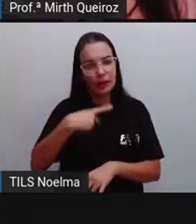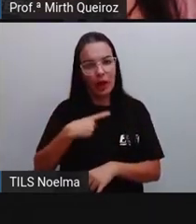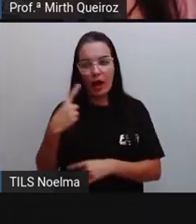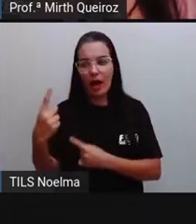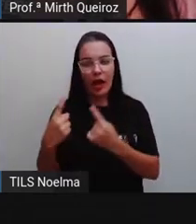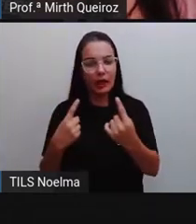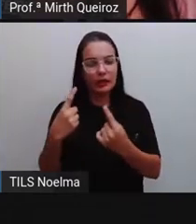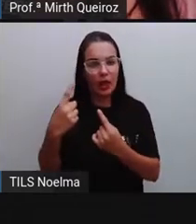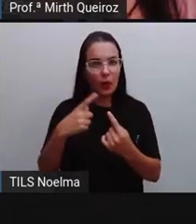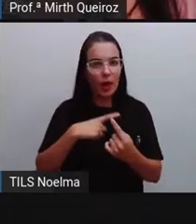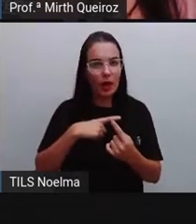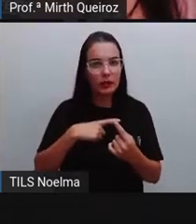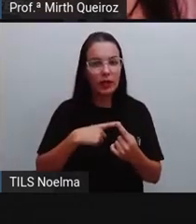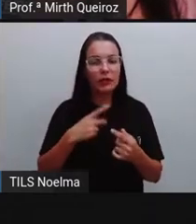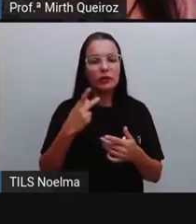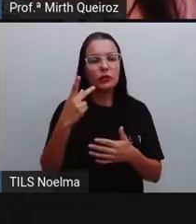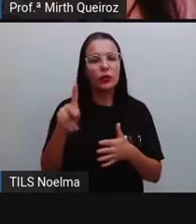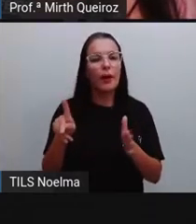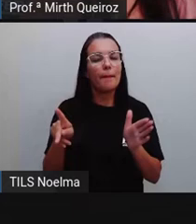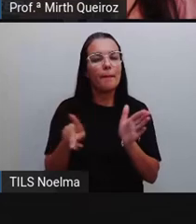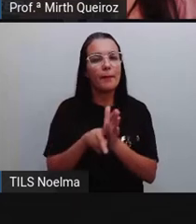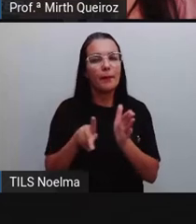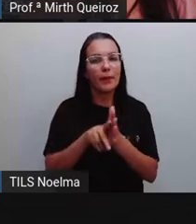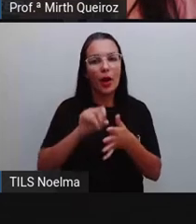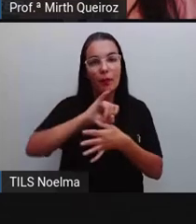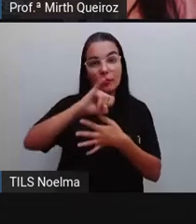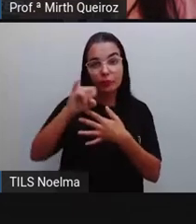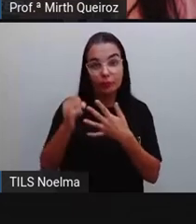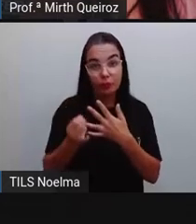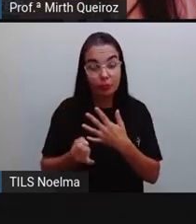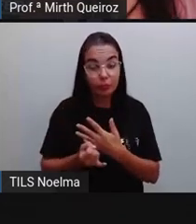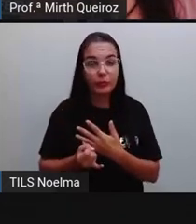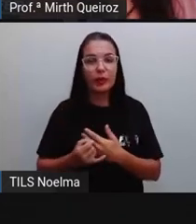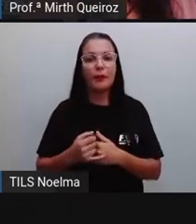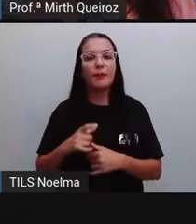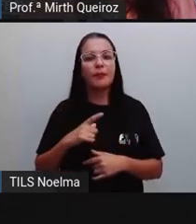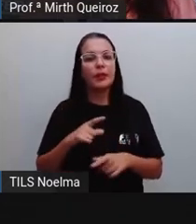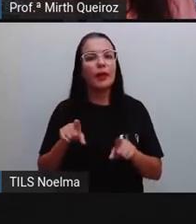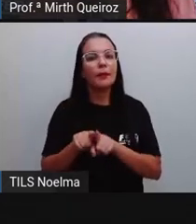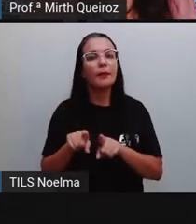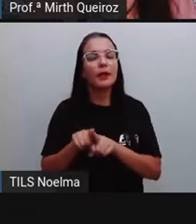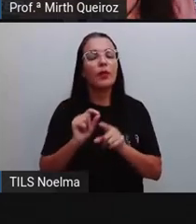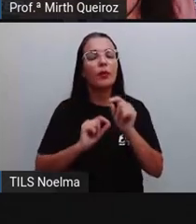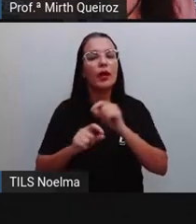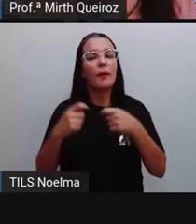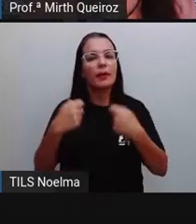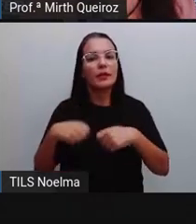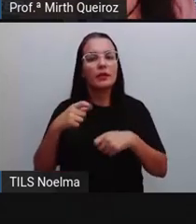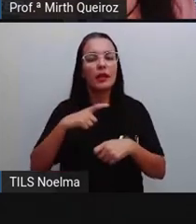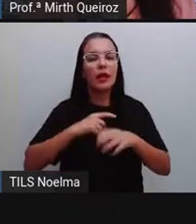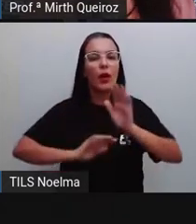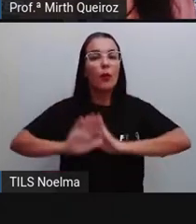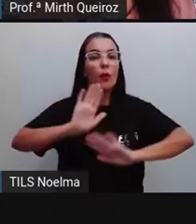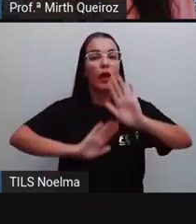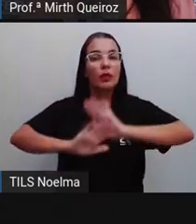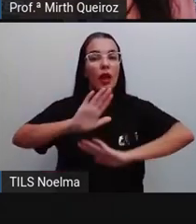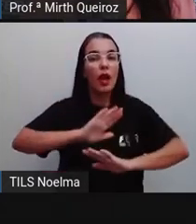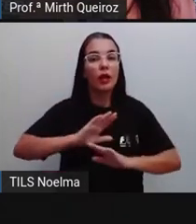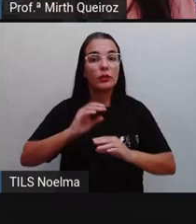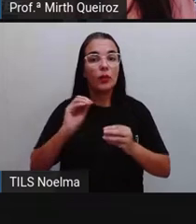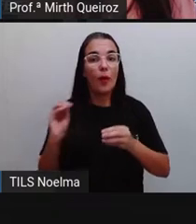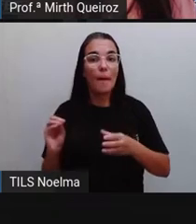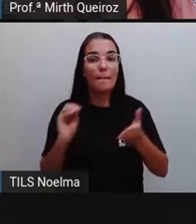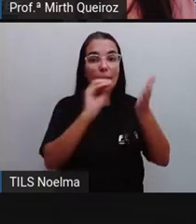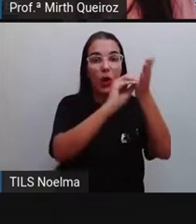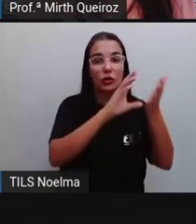pode apresentar a sua rede dentro das redes sociais, a gente tem que tomar cuidado com aquilo que a gente coloca nas